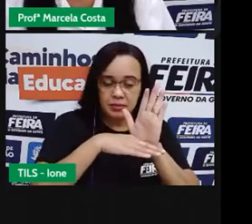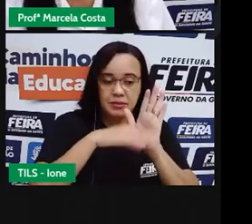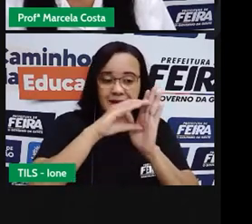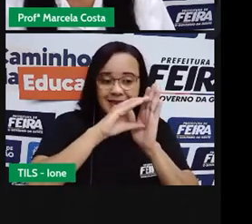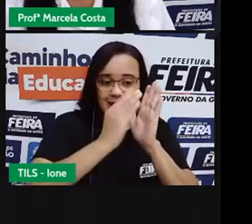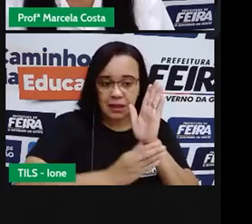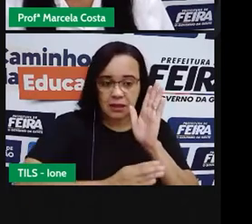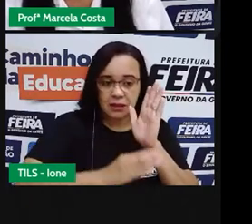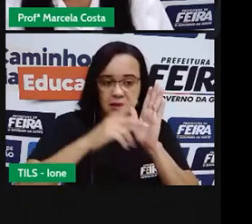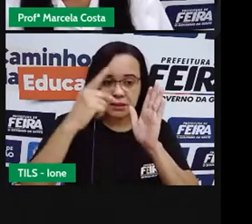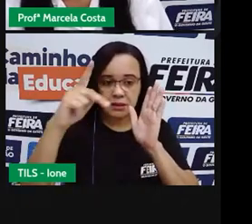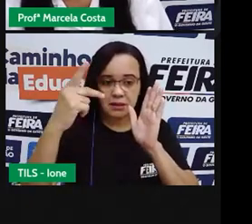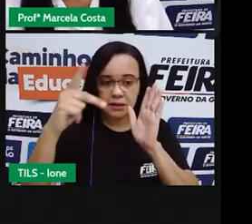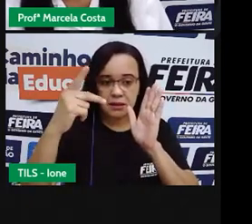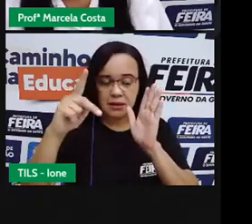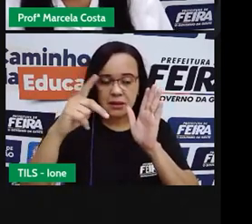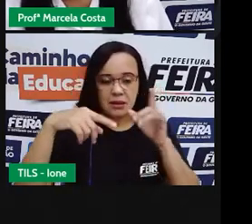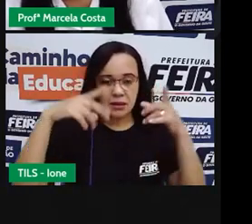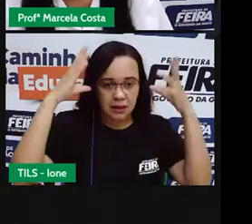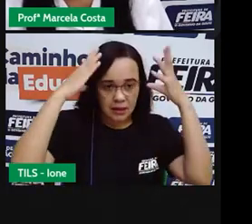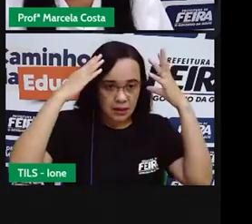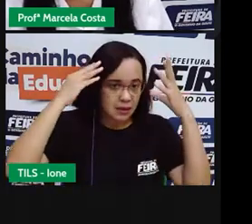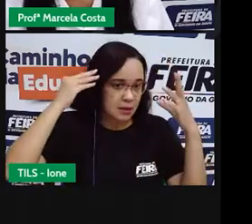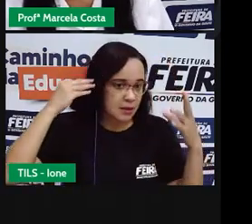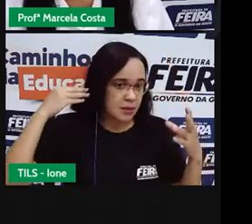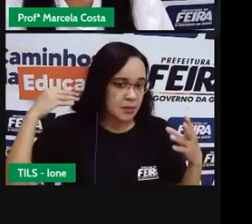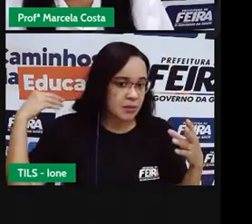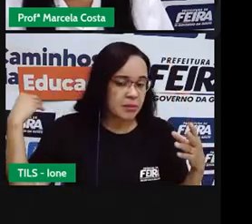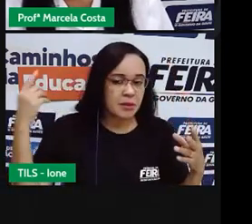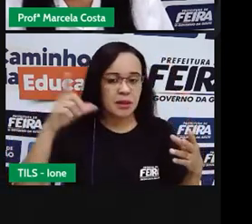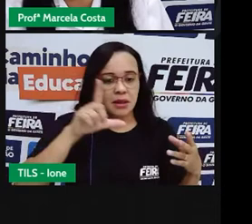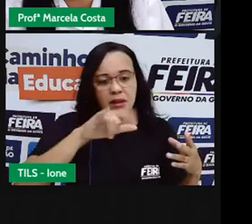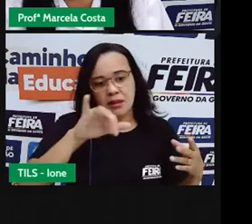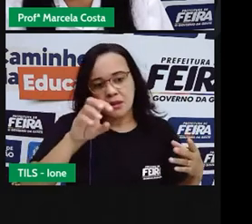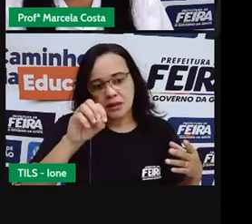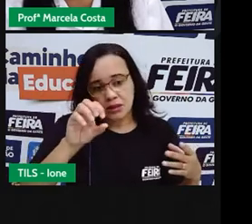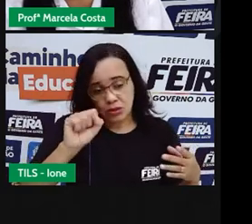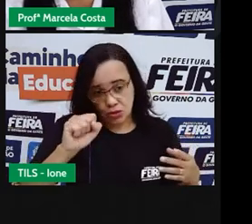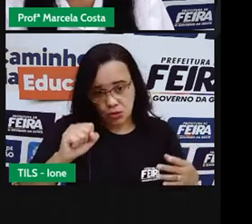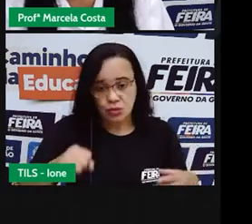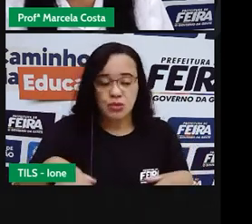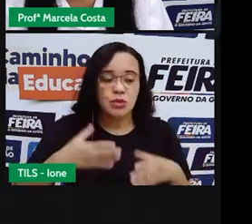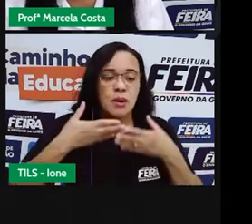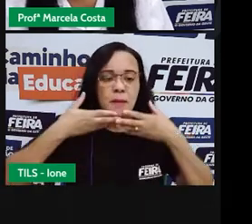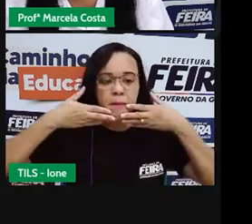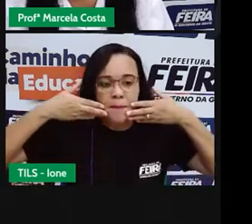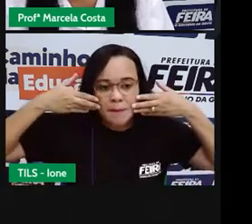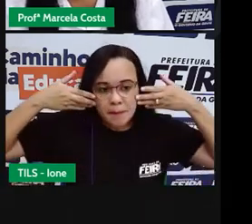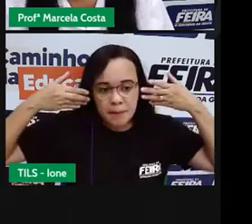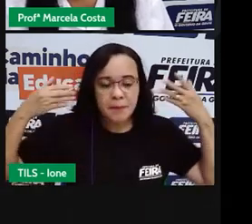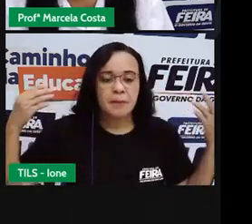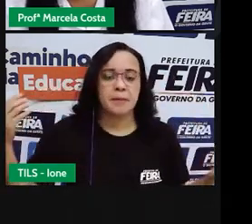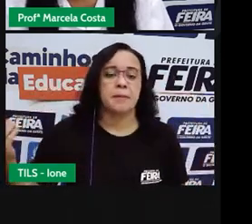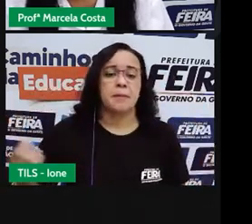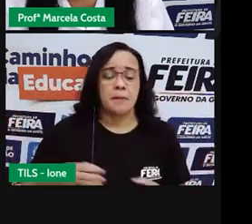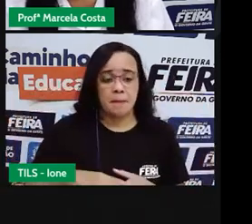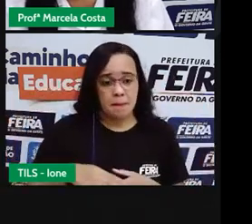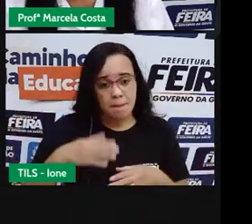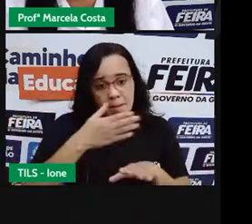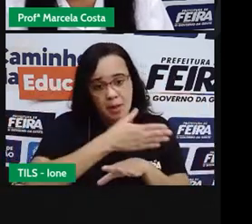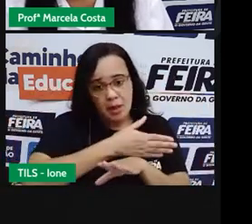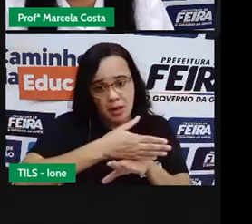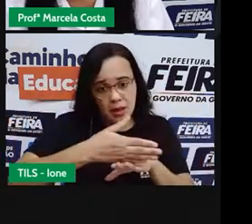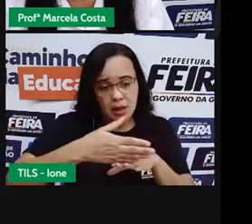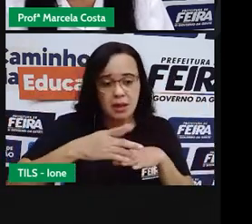Mesmo Cabelo Liso Pele Branca Lábios Finos